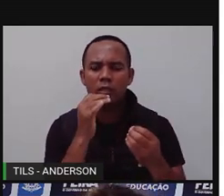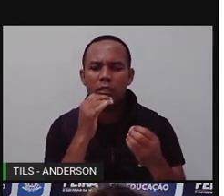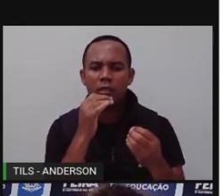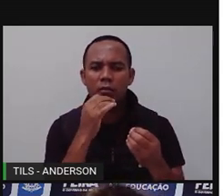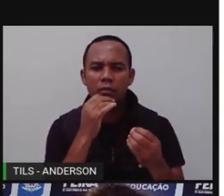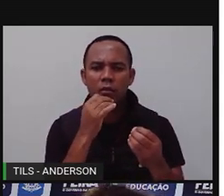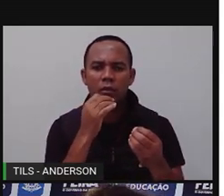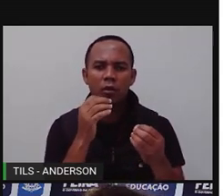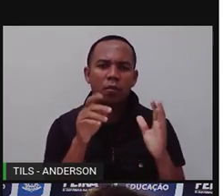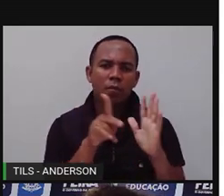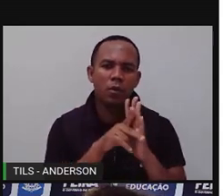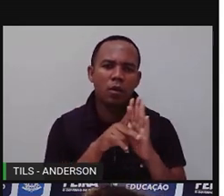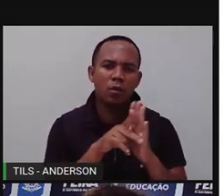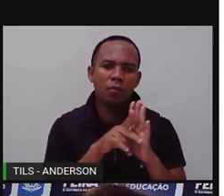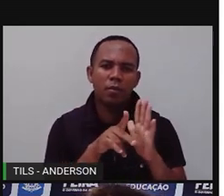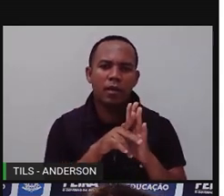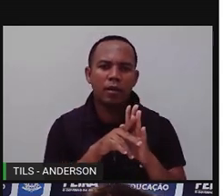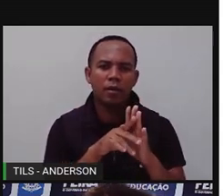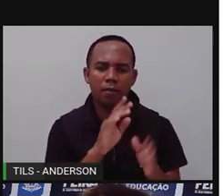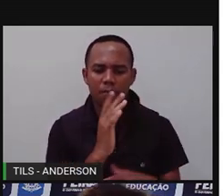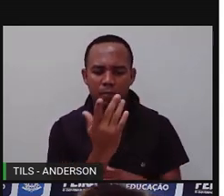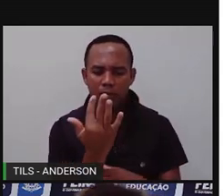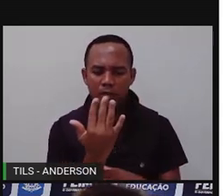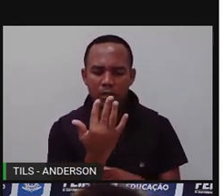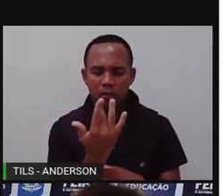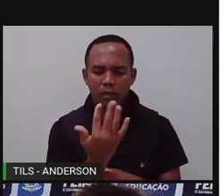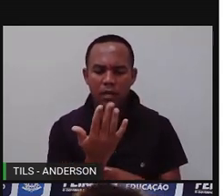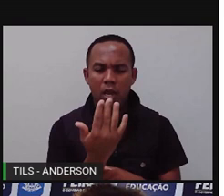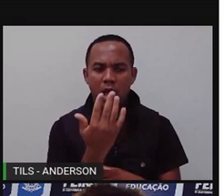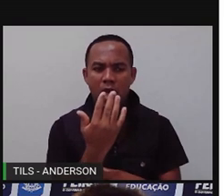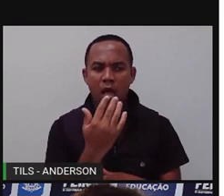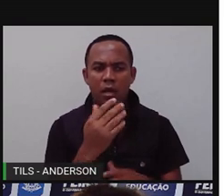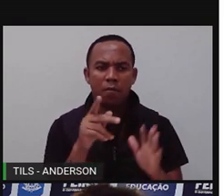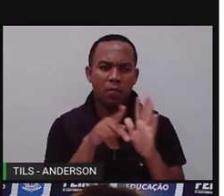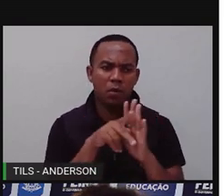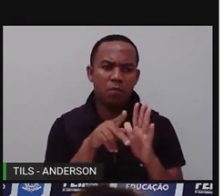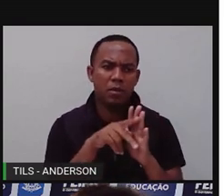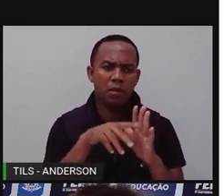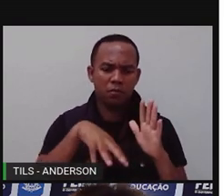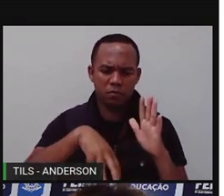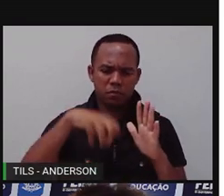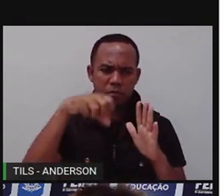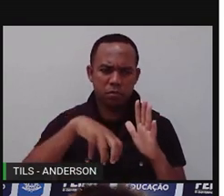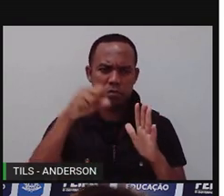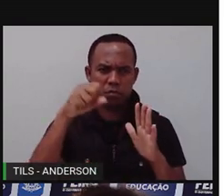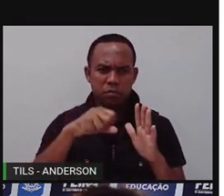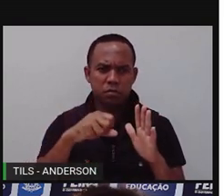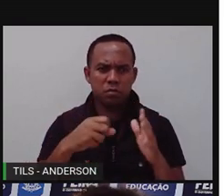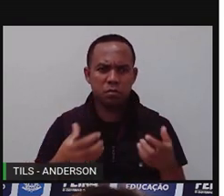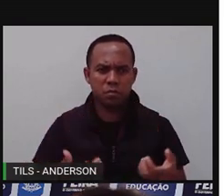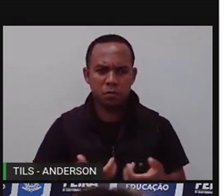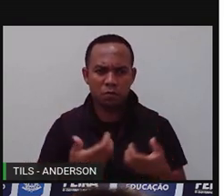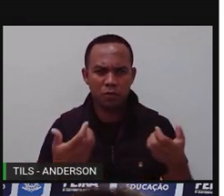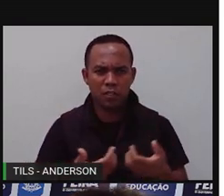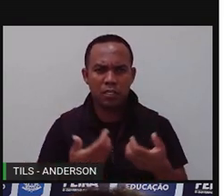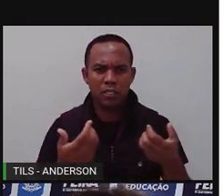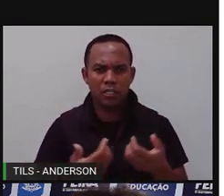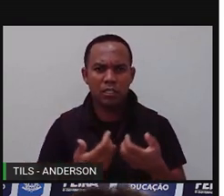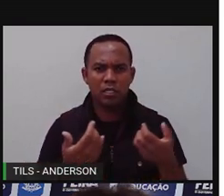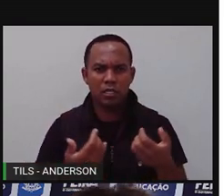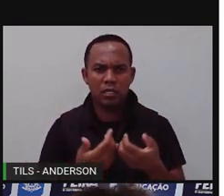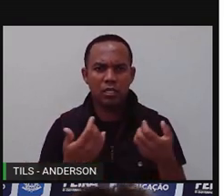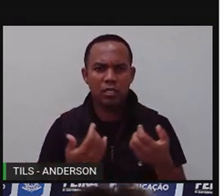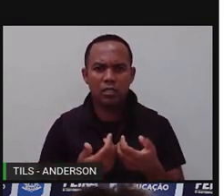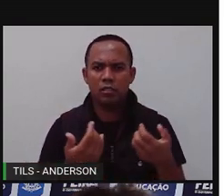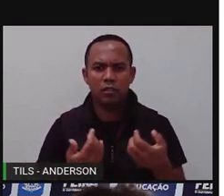perguntar aí ao seu professor. E que é esse momento que a planta produz o próprio alimento. Por isso que os vegetais, eles são chamados de